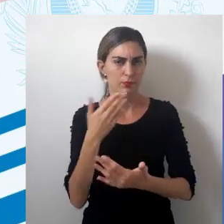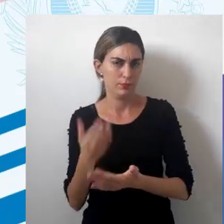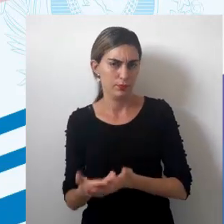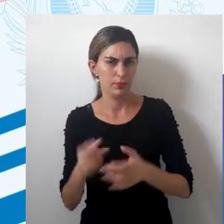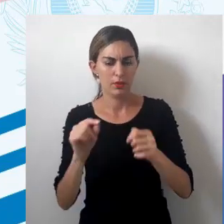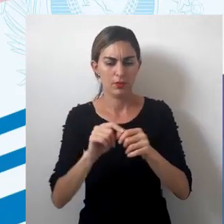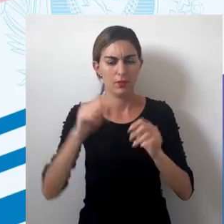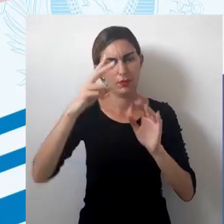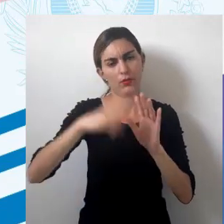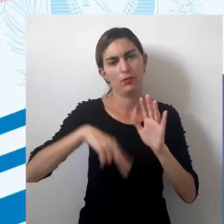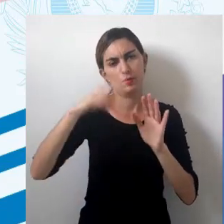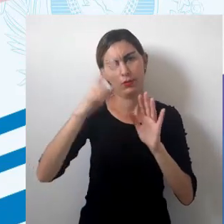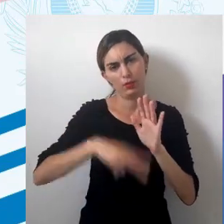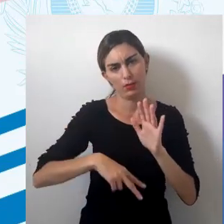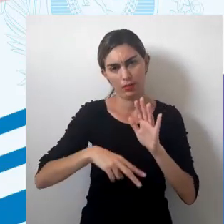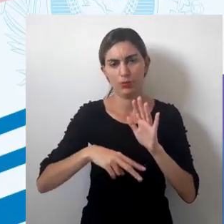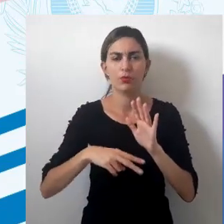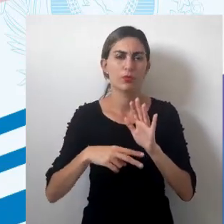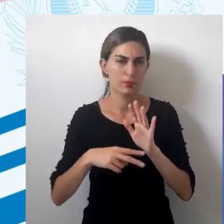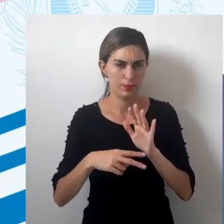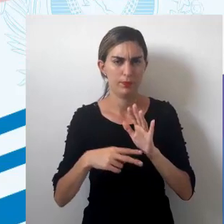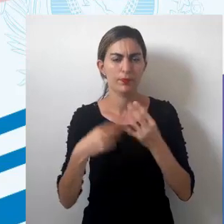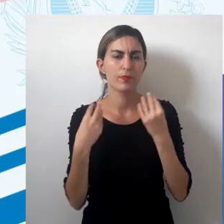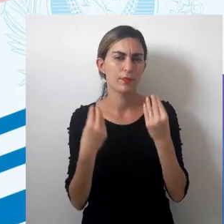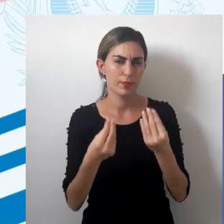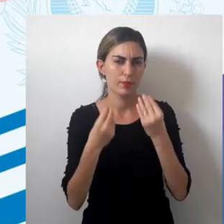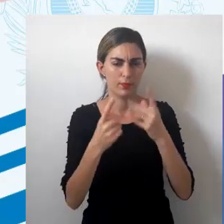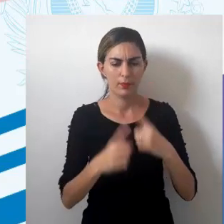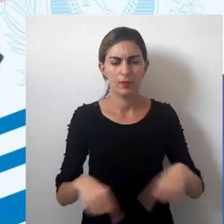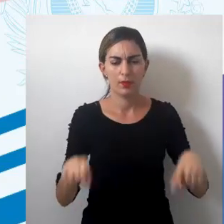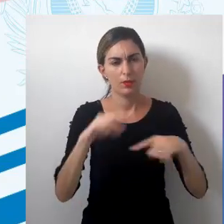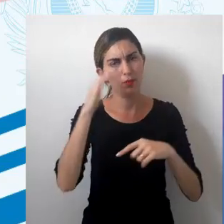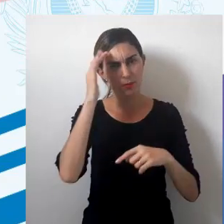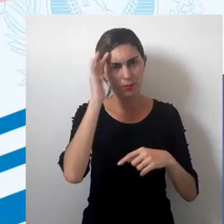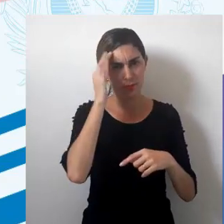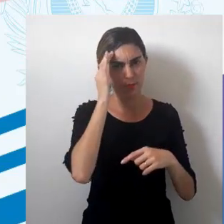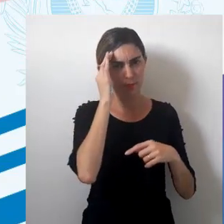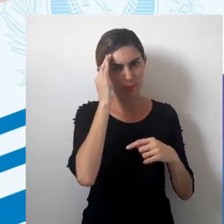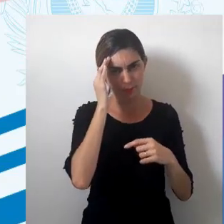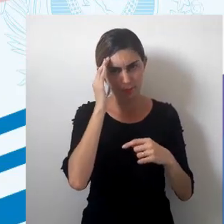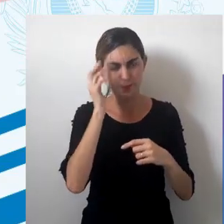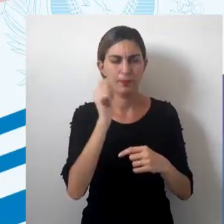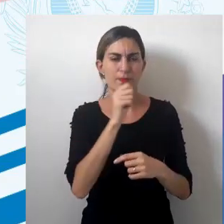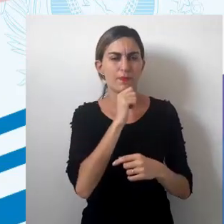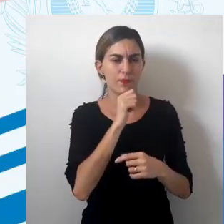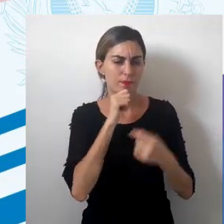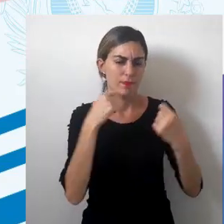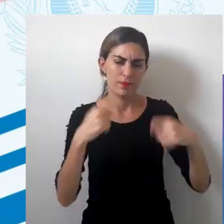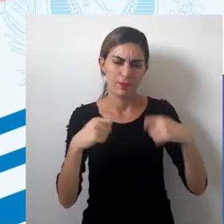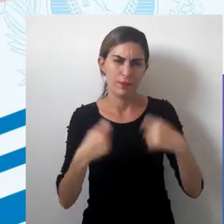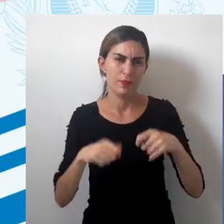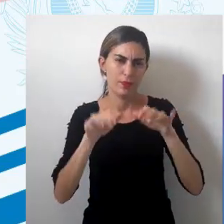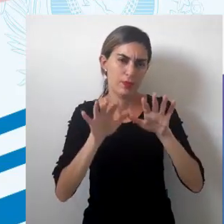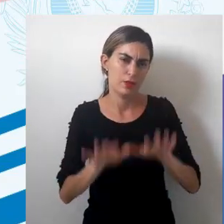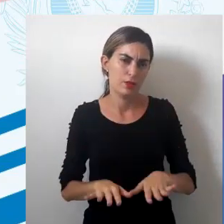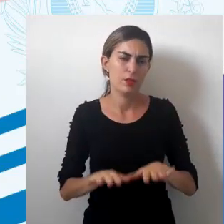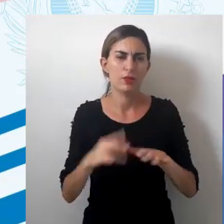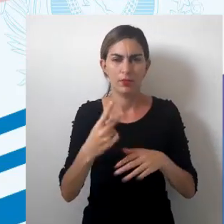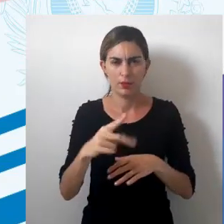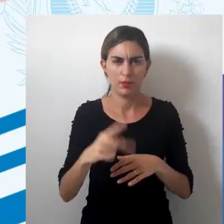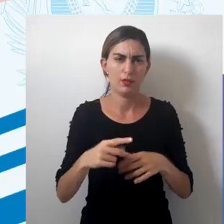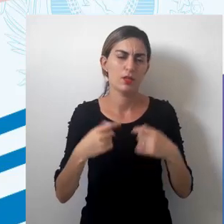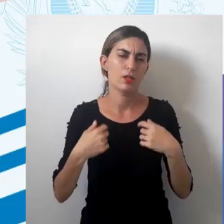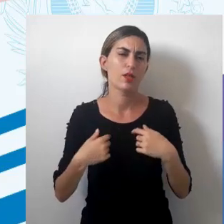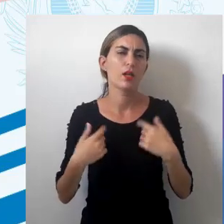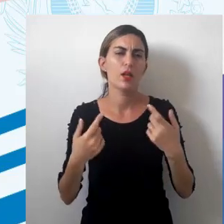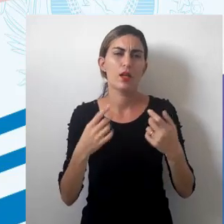pelo menos fazem uma leitura daquela realidade, para que nós possamos entender aquela realidade sem necessariamente estar nela,